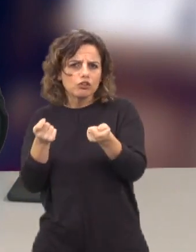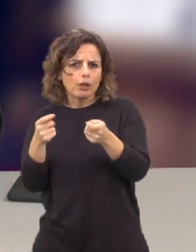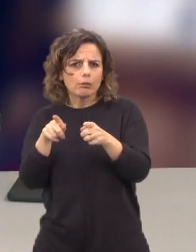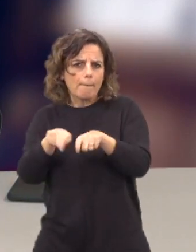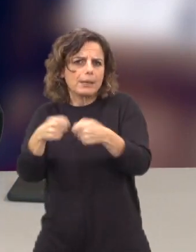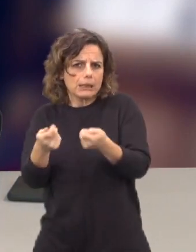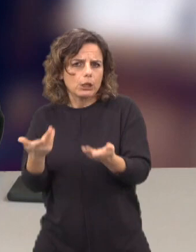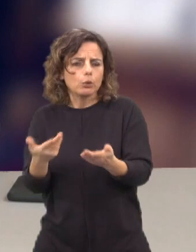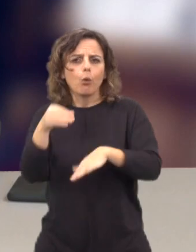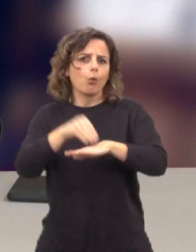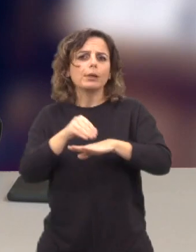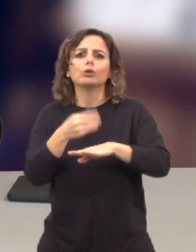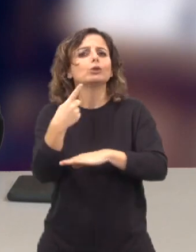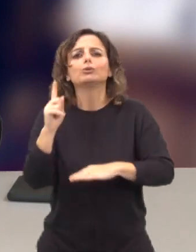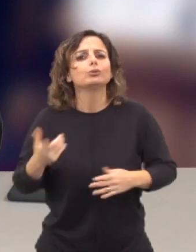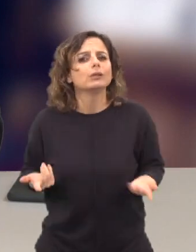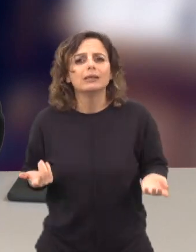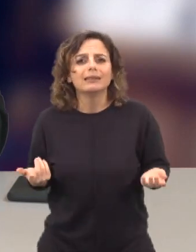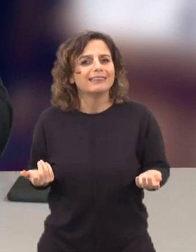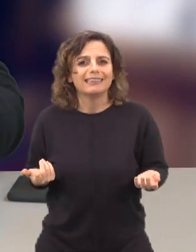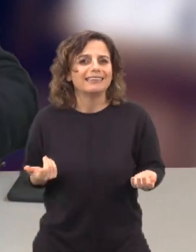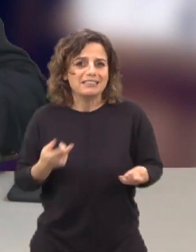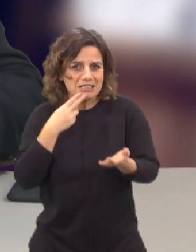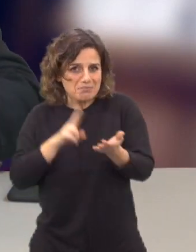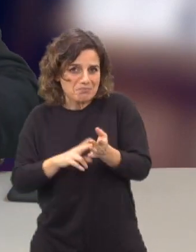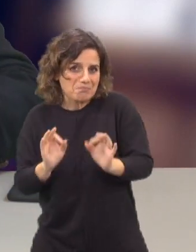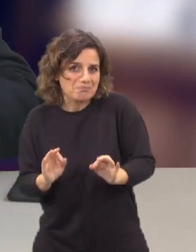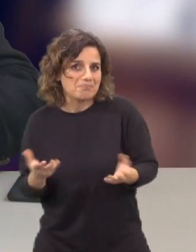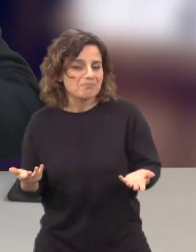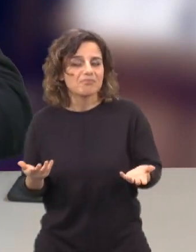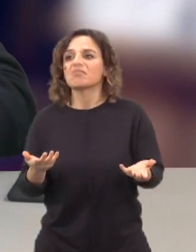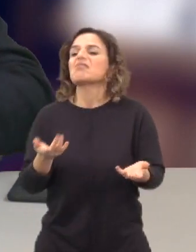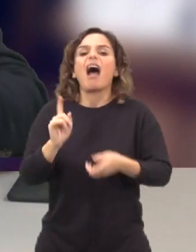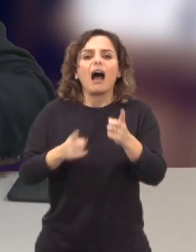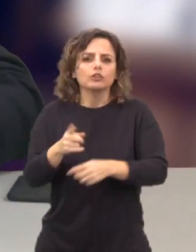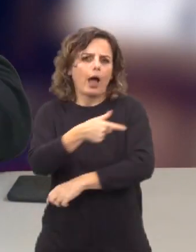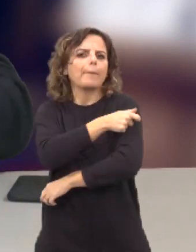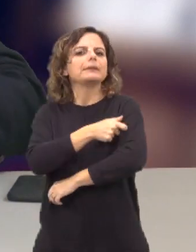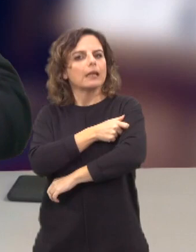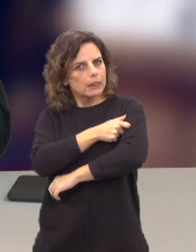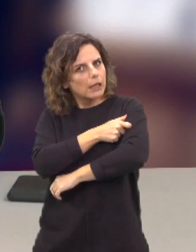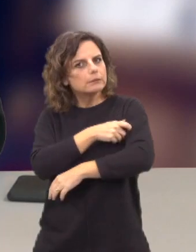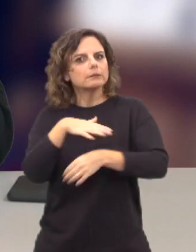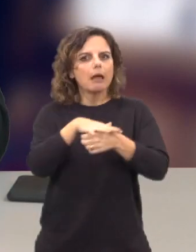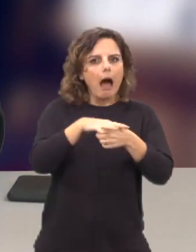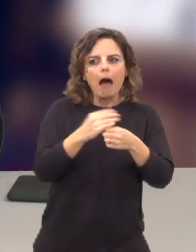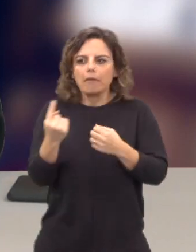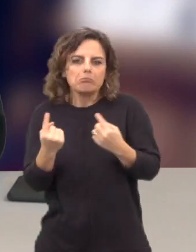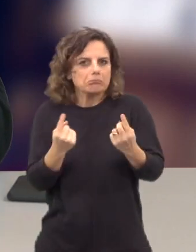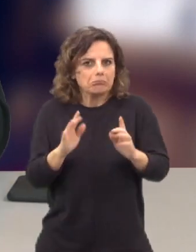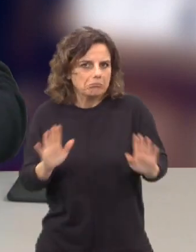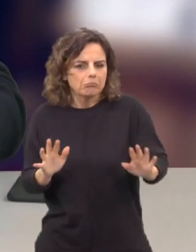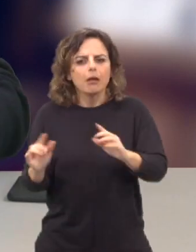e eles em boa verdade não são comentadores. São, digamos, representantes desta ou daquela área